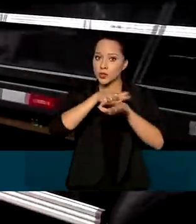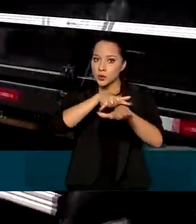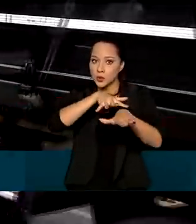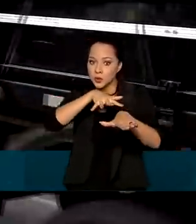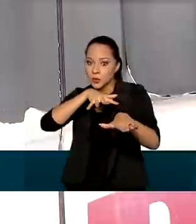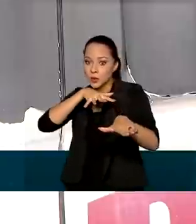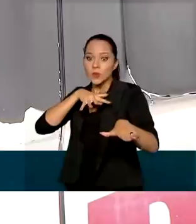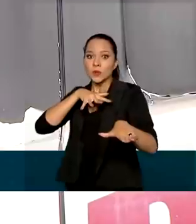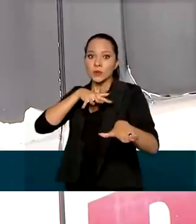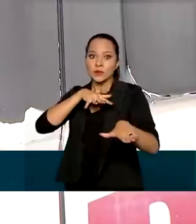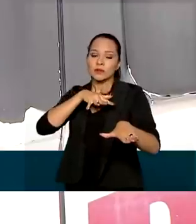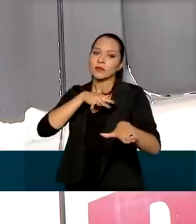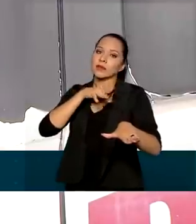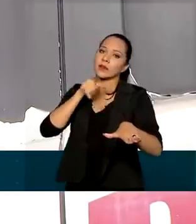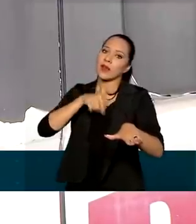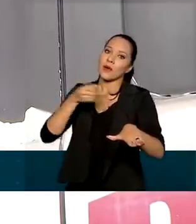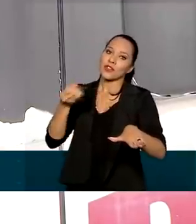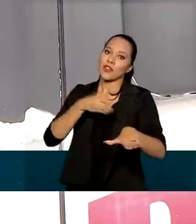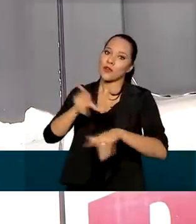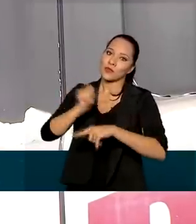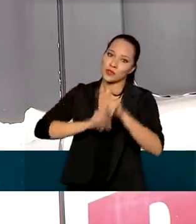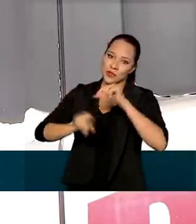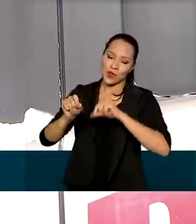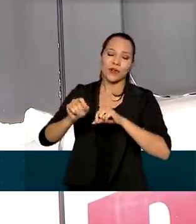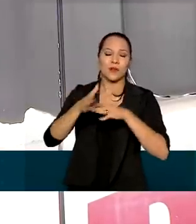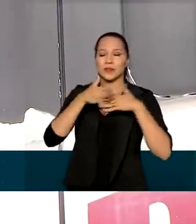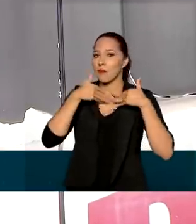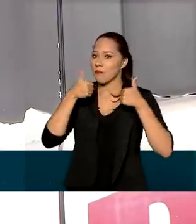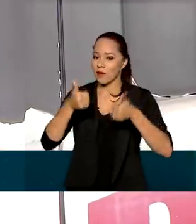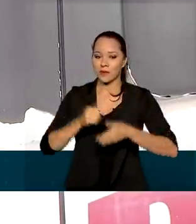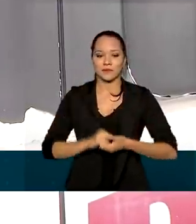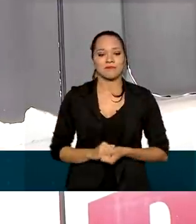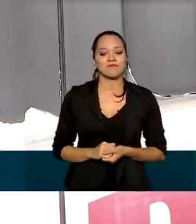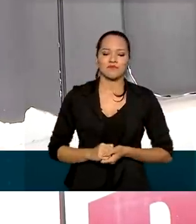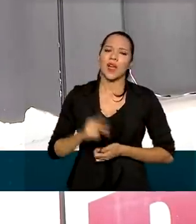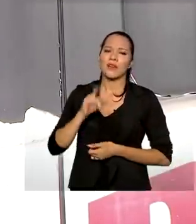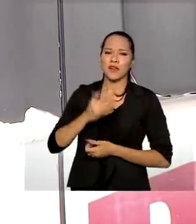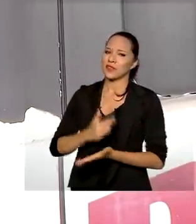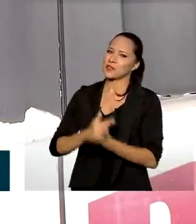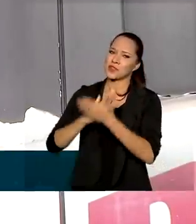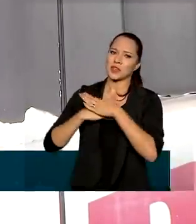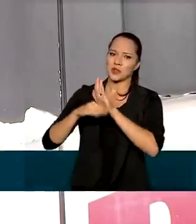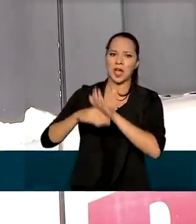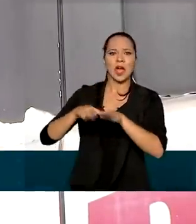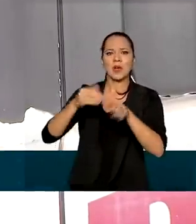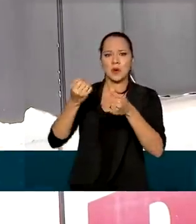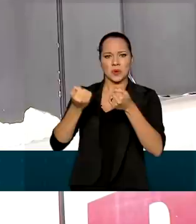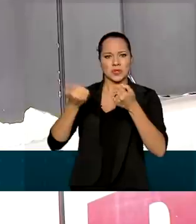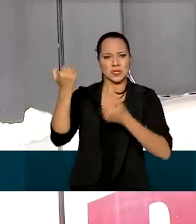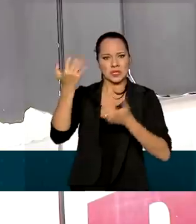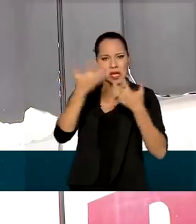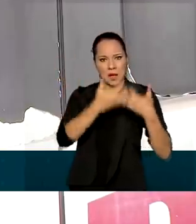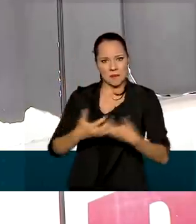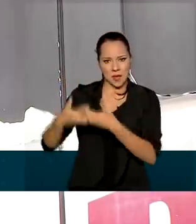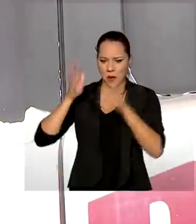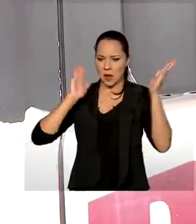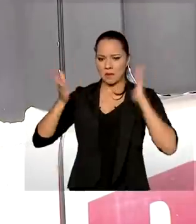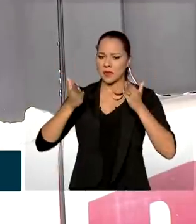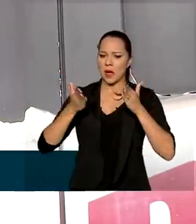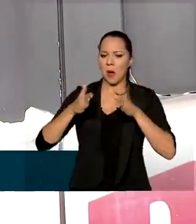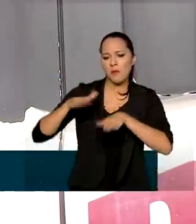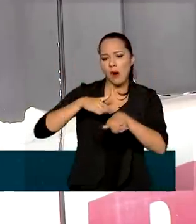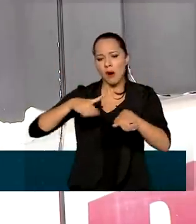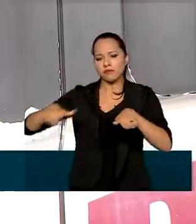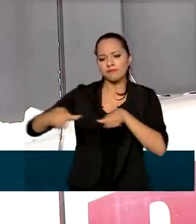para atravessar a ponte, uma nova alternativa será bem-vinda. Aí, tirando os caminhões do meio dos carros aqui, vai outra coisa, É outro nível.